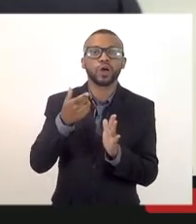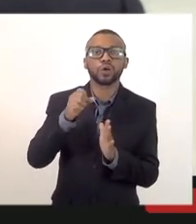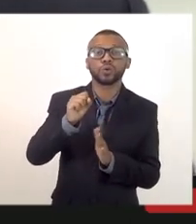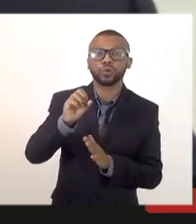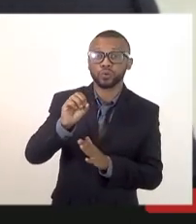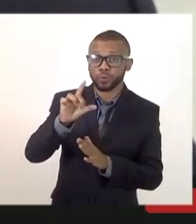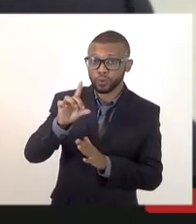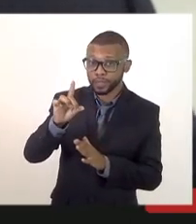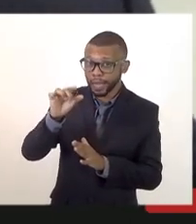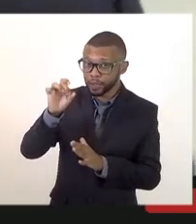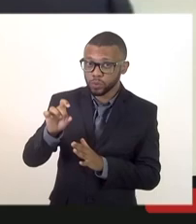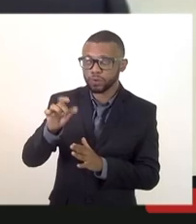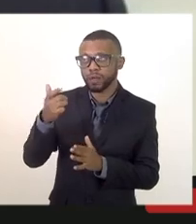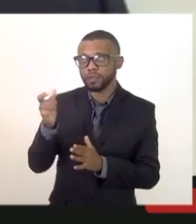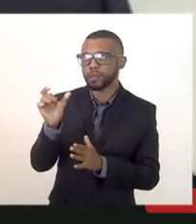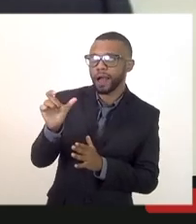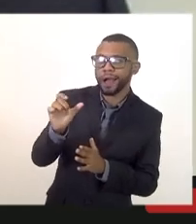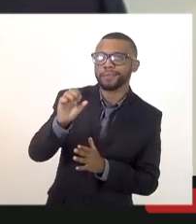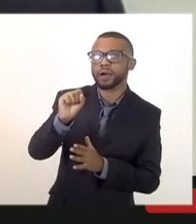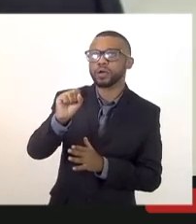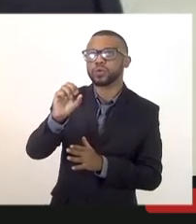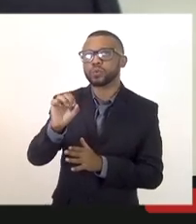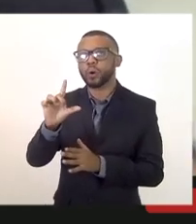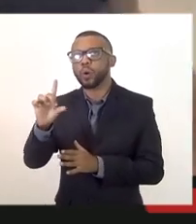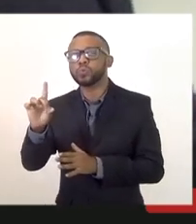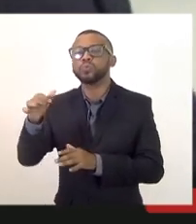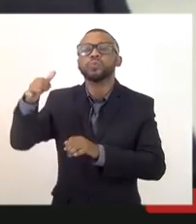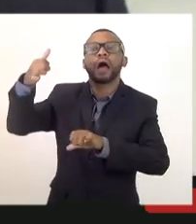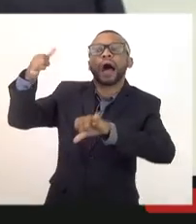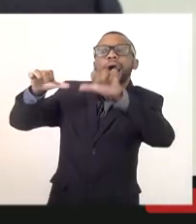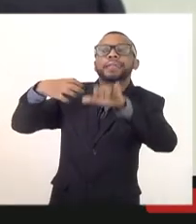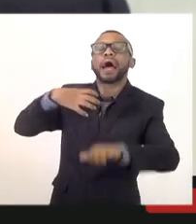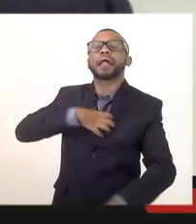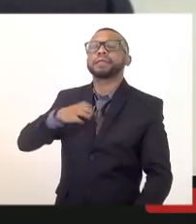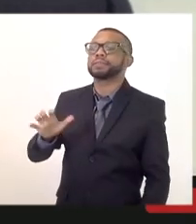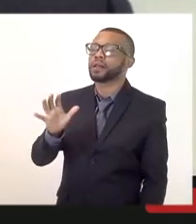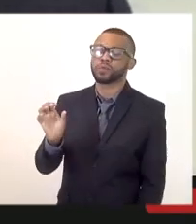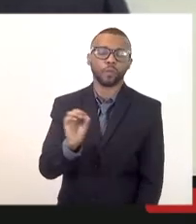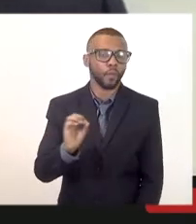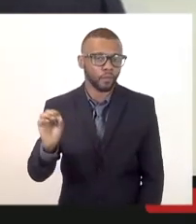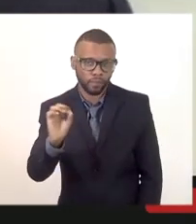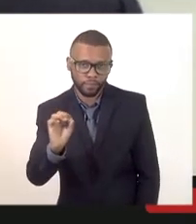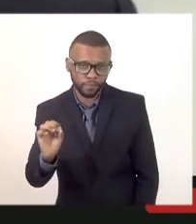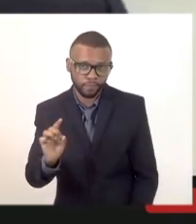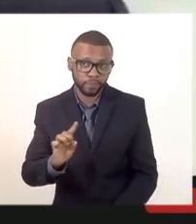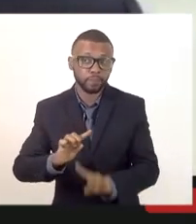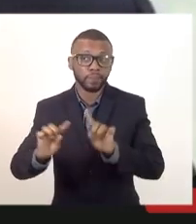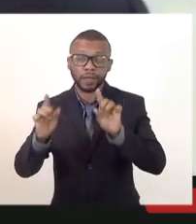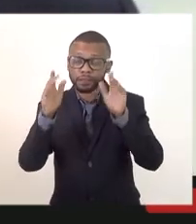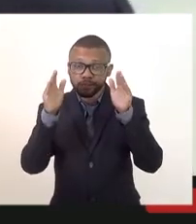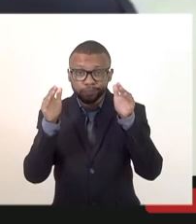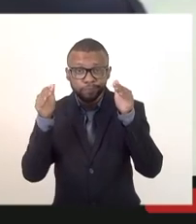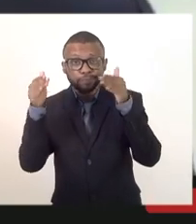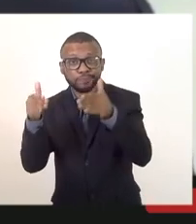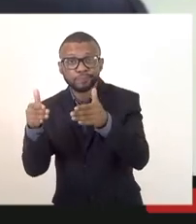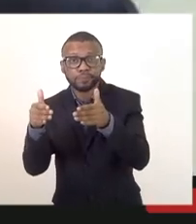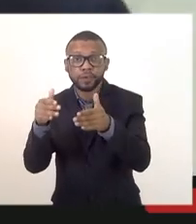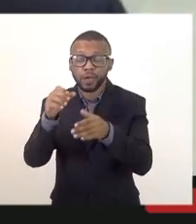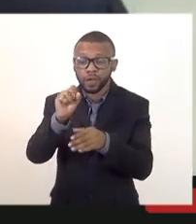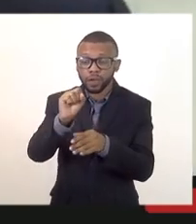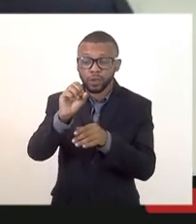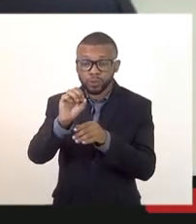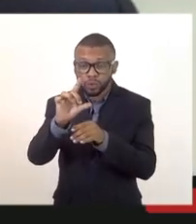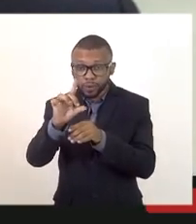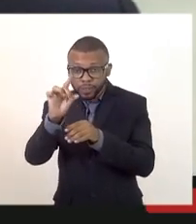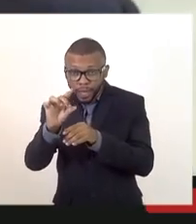semântica vem do soldo a palavra soldado aliás o soldo vem de soldado mas está sendo específico ao primeiro nível da